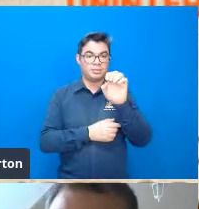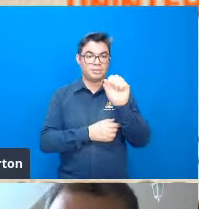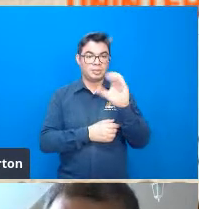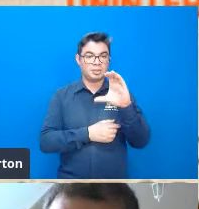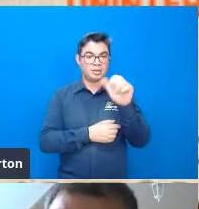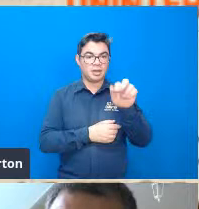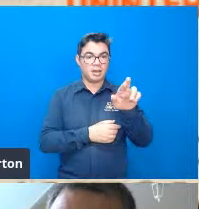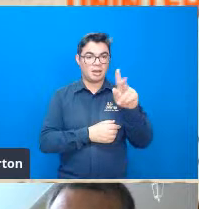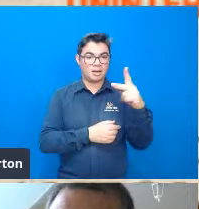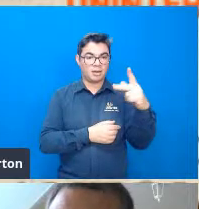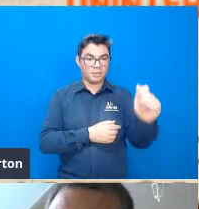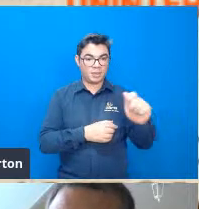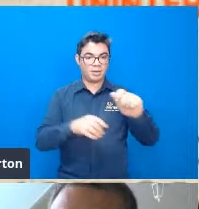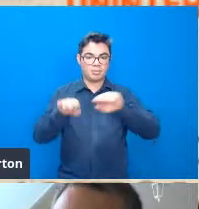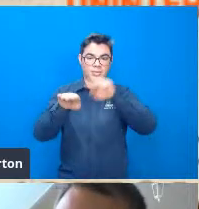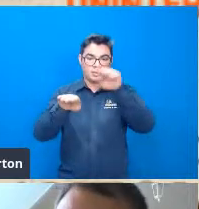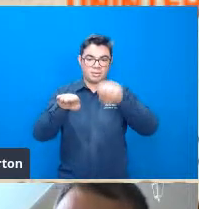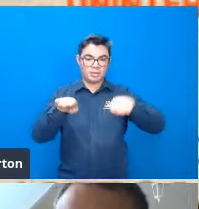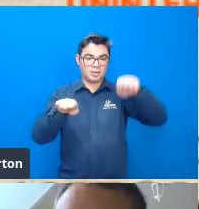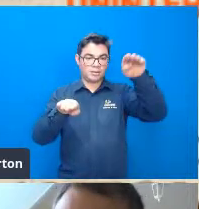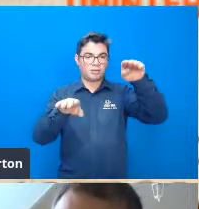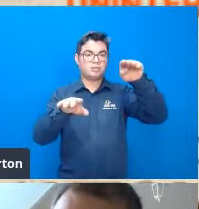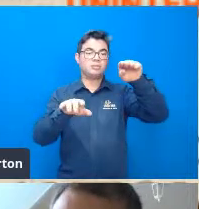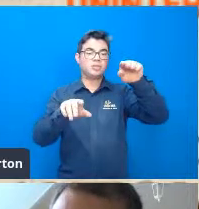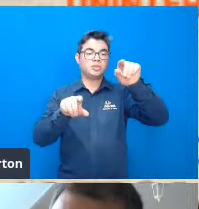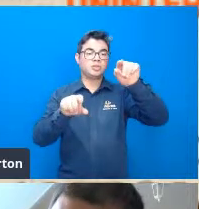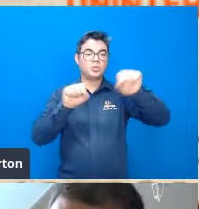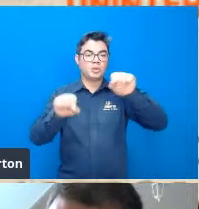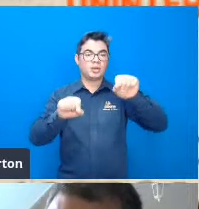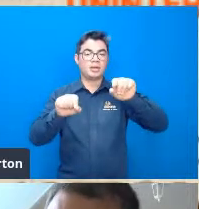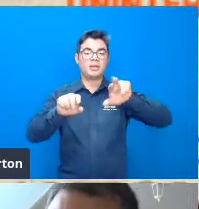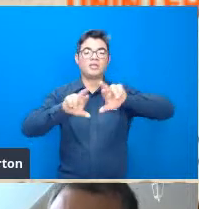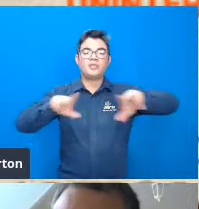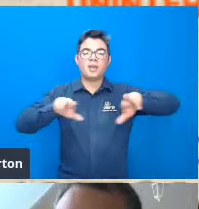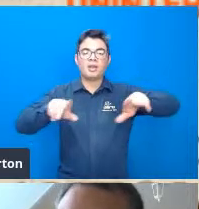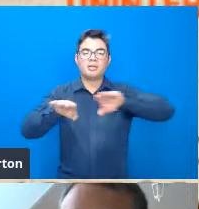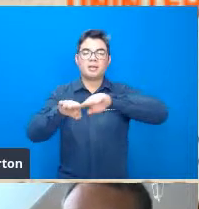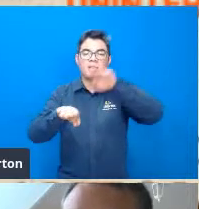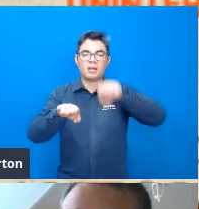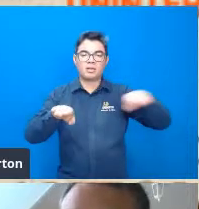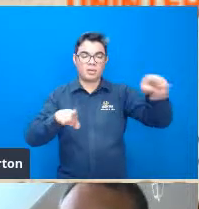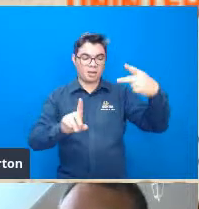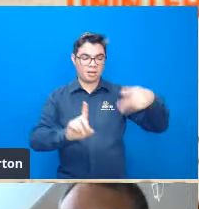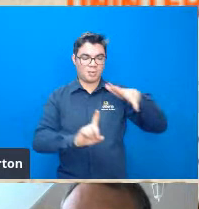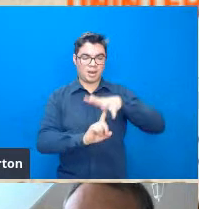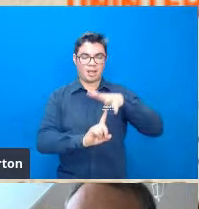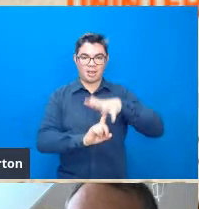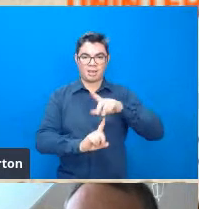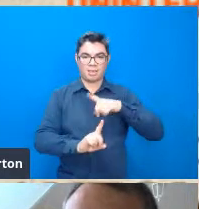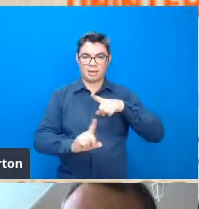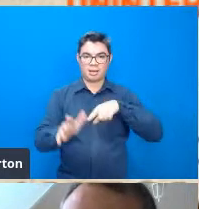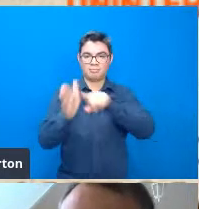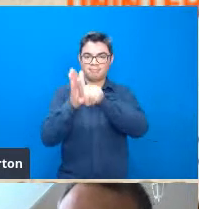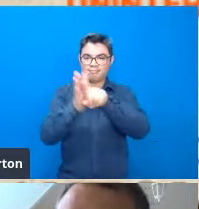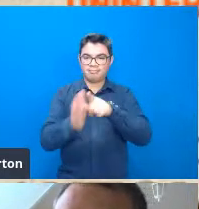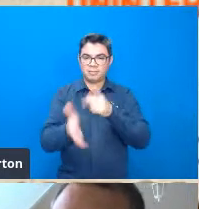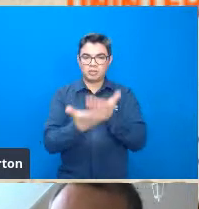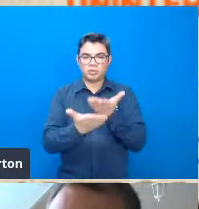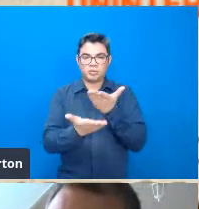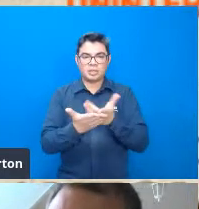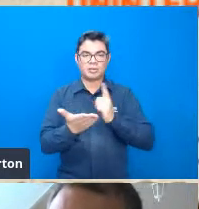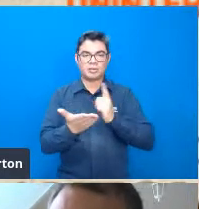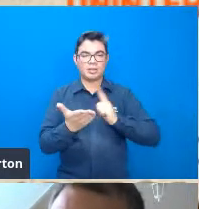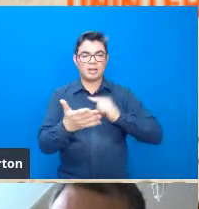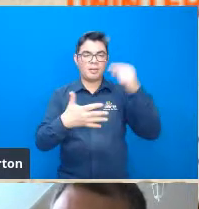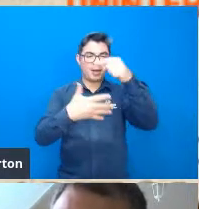do primeiro para o segundo planalto paranaense que é uma feição de relevo muito específica que nós temos aqui e ele está aplicando uma série